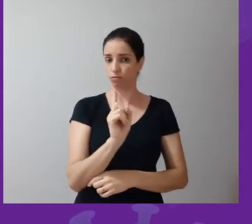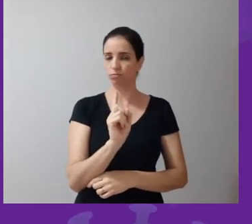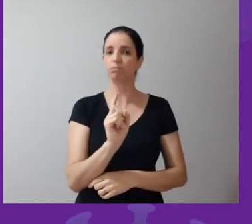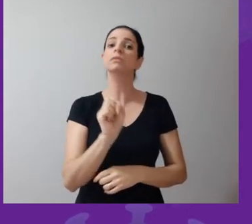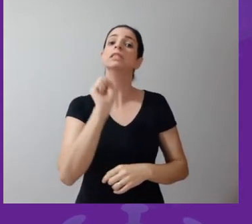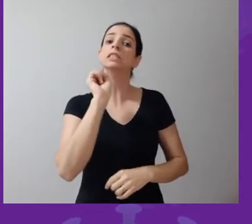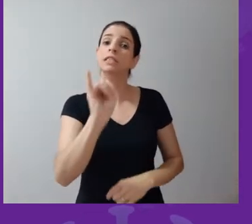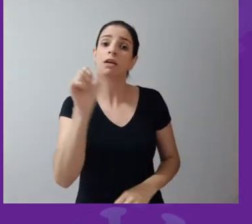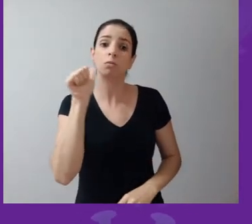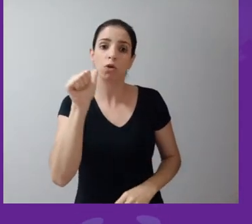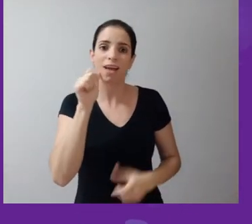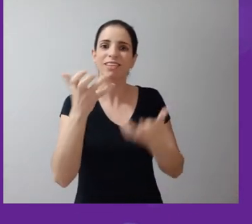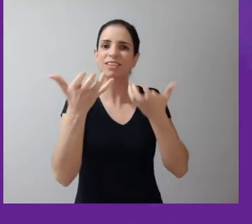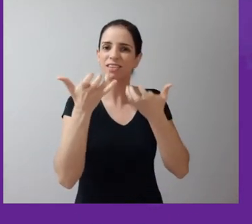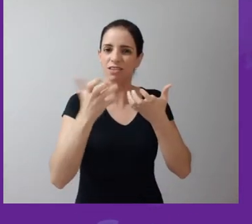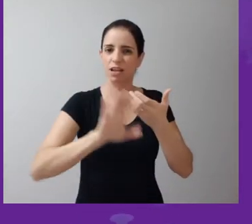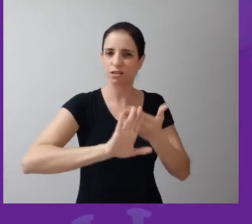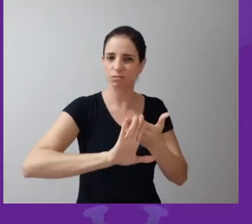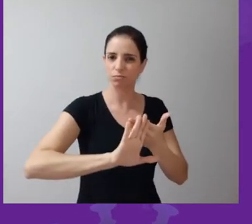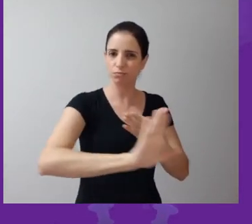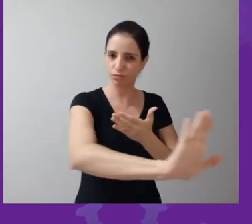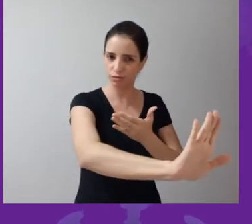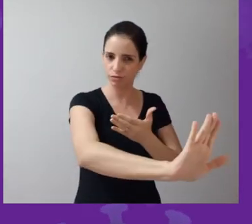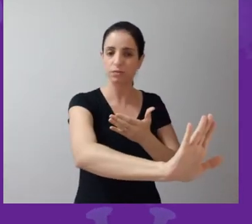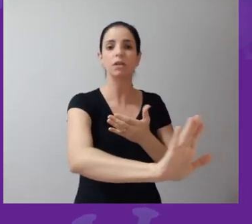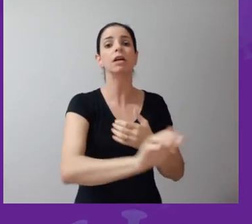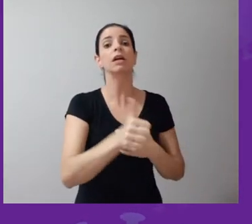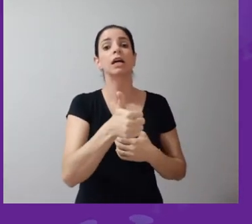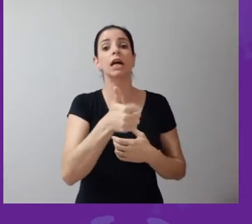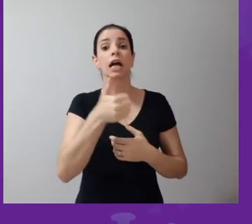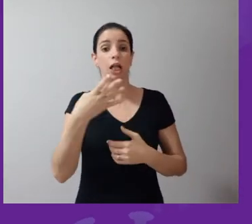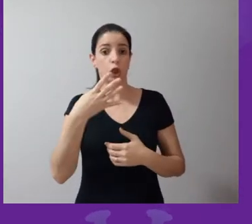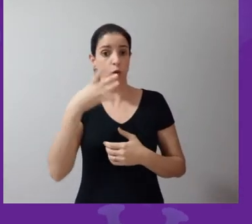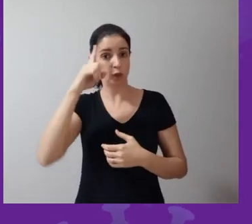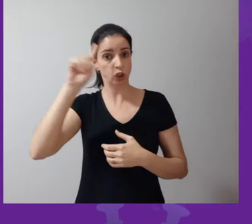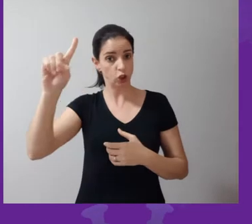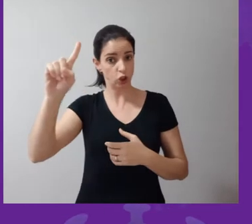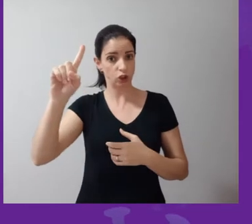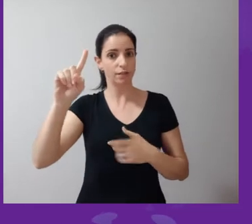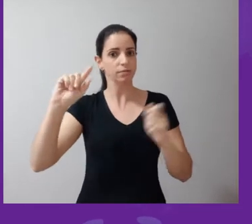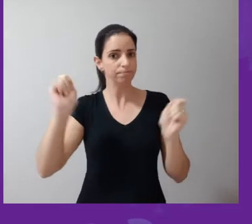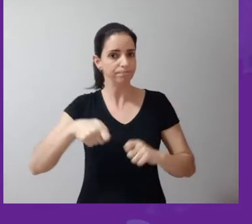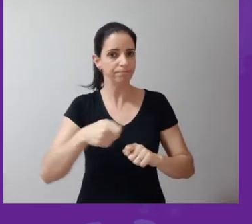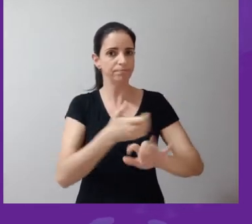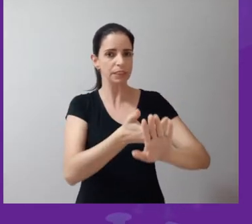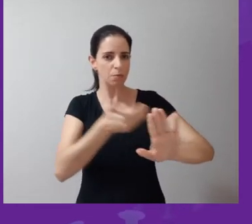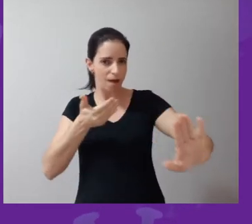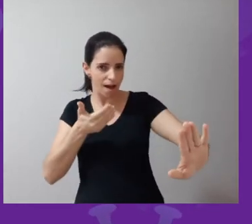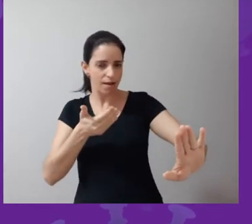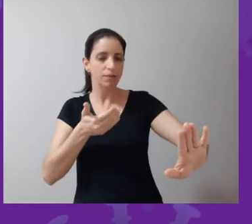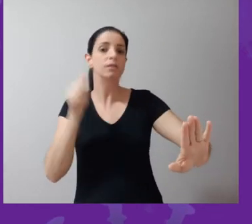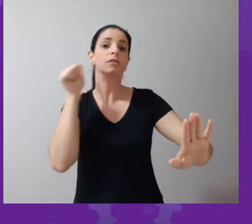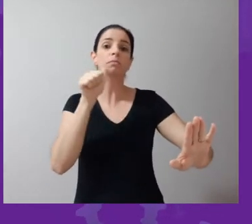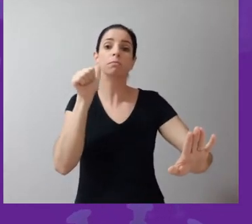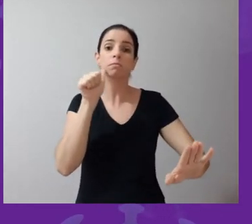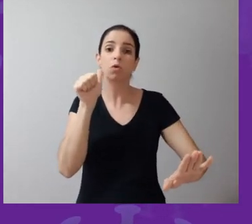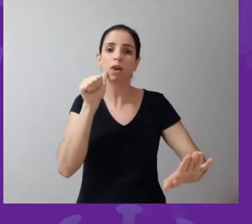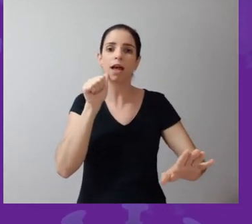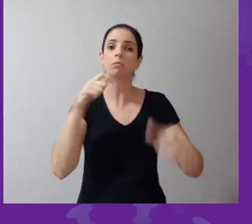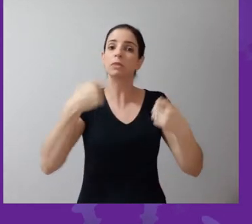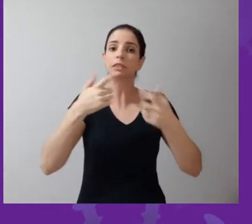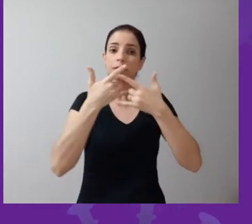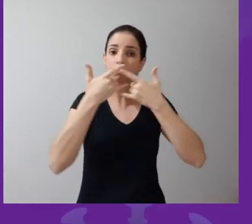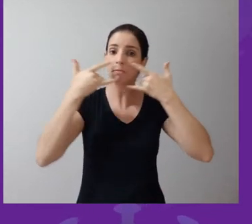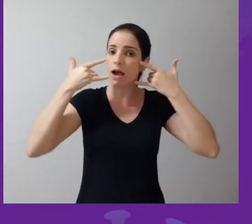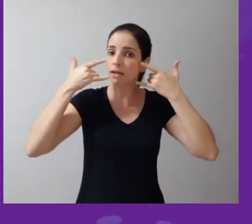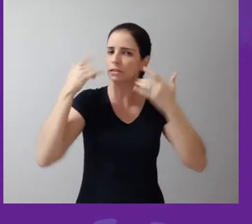optar por isolar a criança, então a gente separa a criança dela por 14 dias. E essa gestante vai usar a máscara o tempo